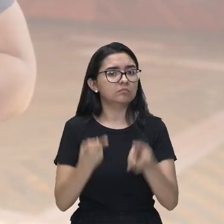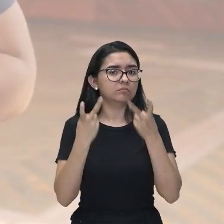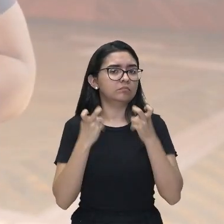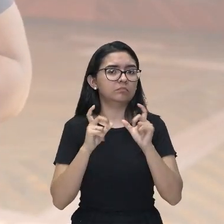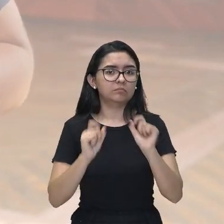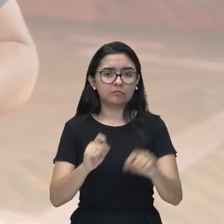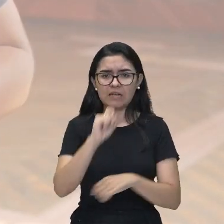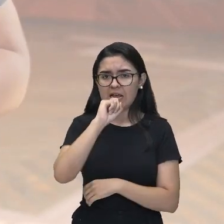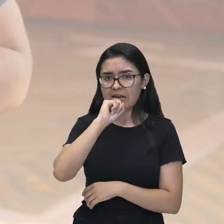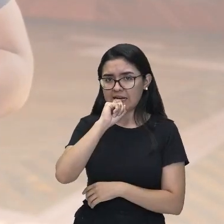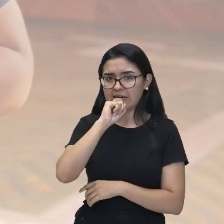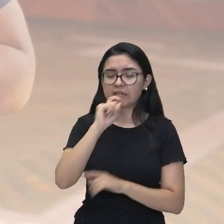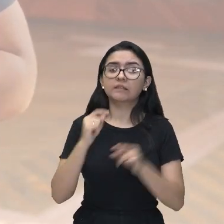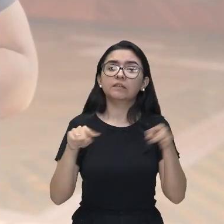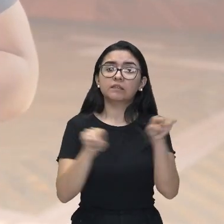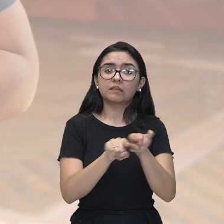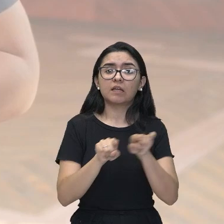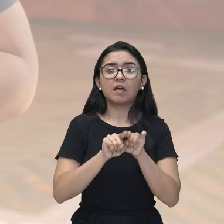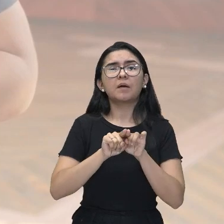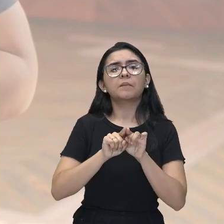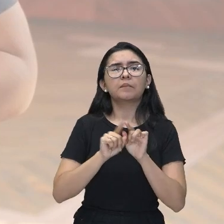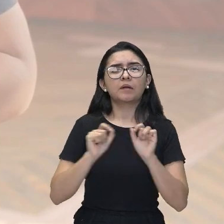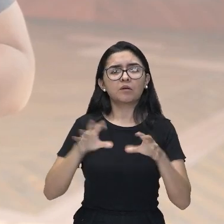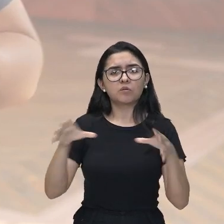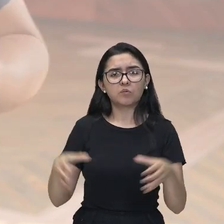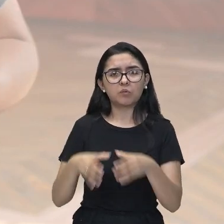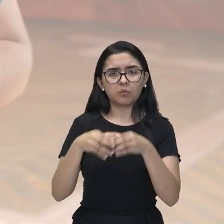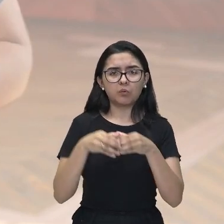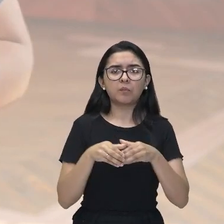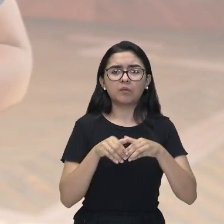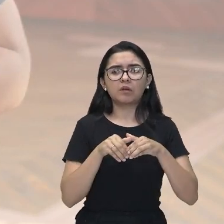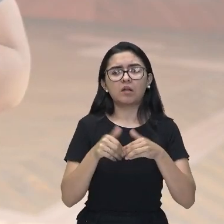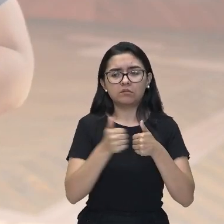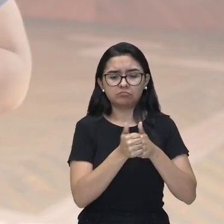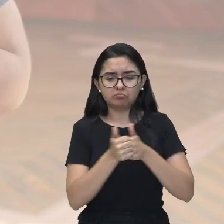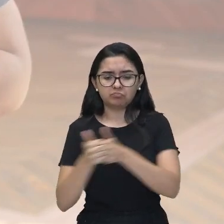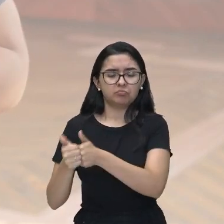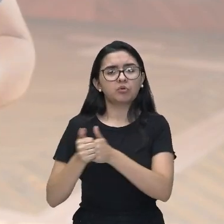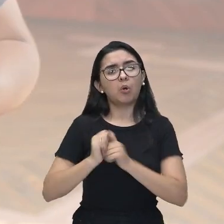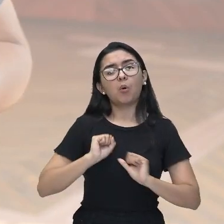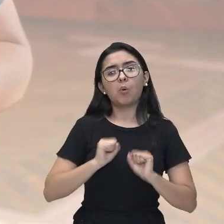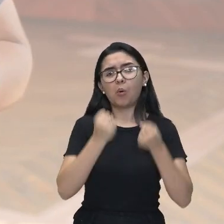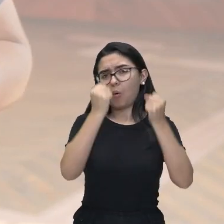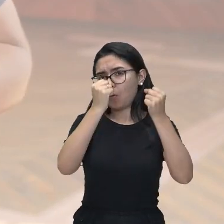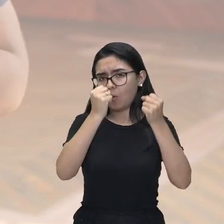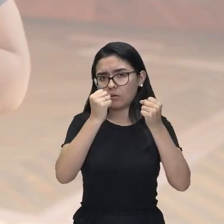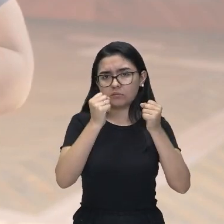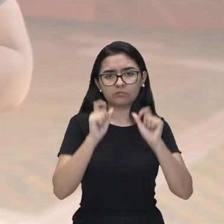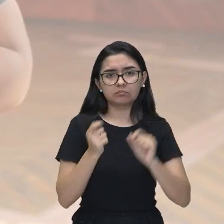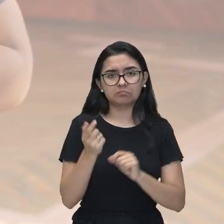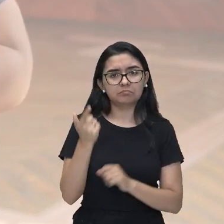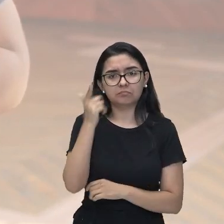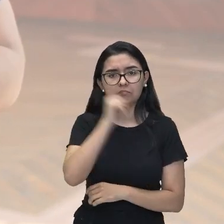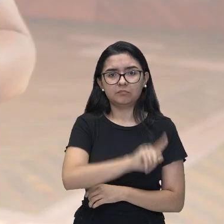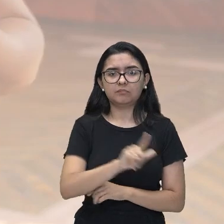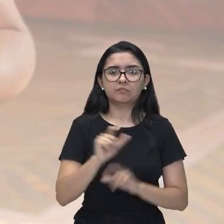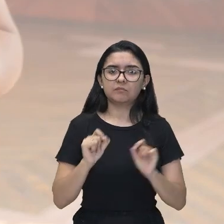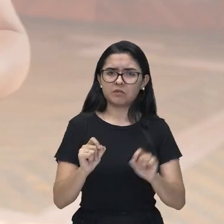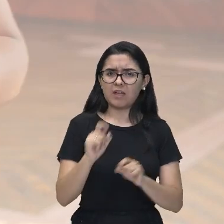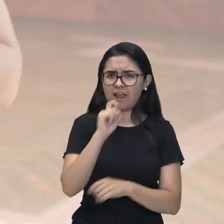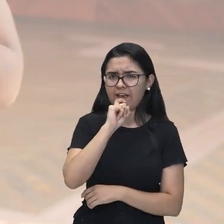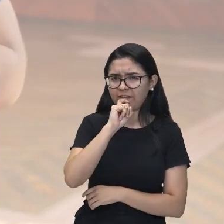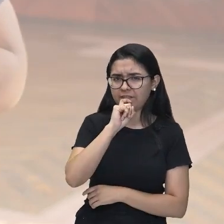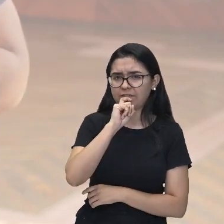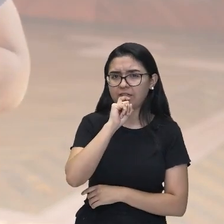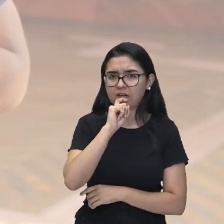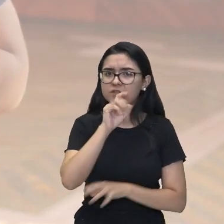me cortejam? E que os nobres é gente que me seguem? Com seu ódio, a canalha que consegue? Com sua inveja, os